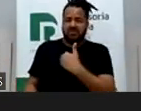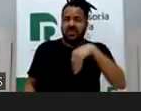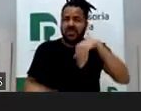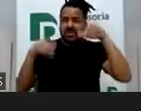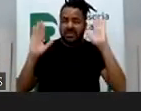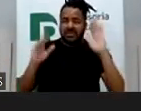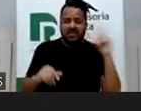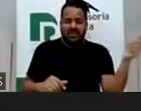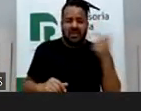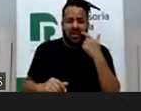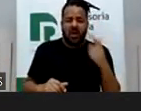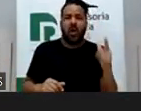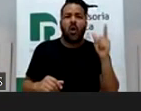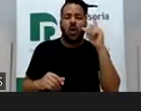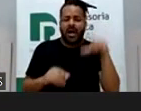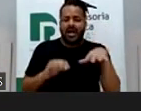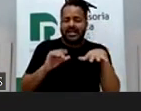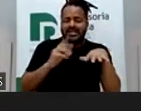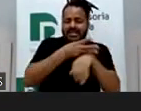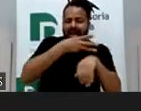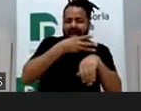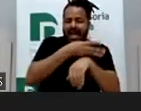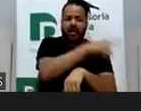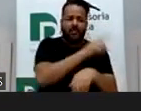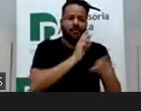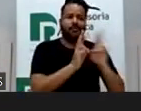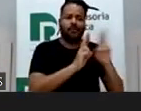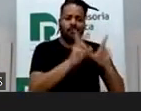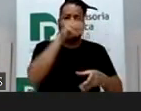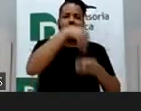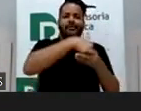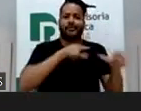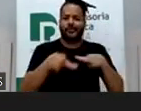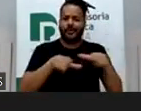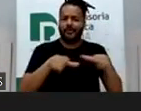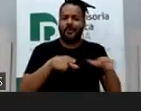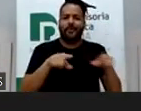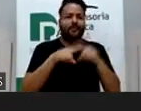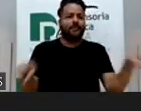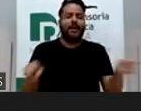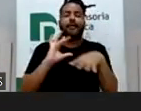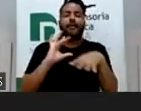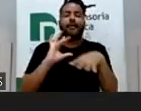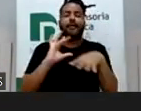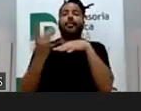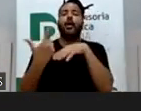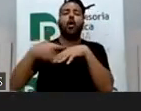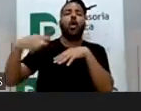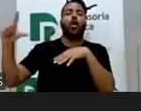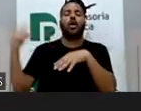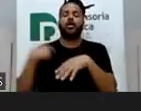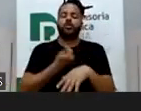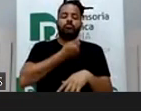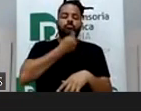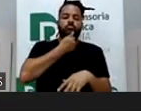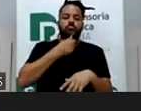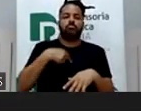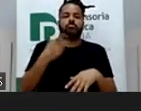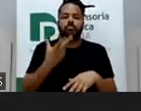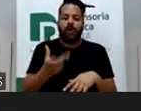Malmente eu tenho WhatsApp porque não tem jeito por conta de relações de trabalho, mas rede social nenhuma. Então, a gente pode optar